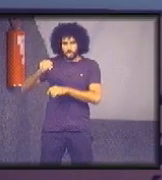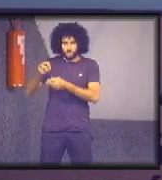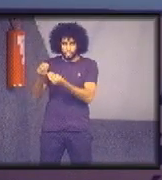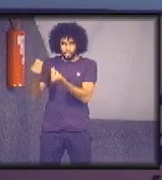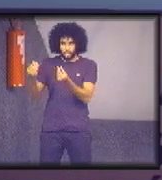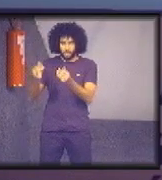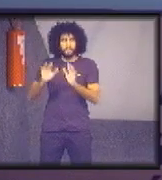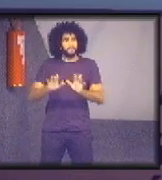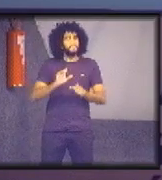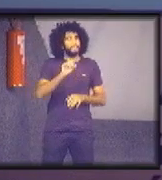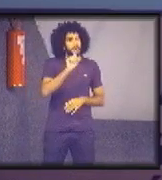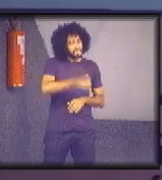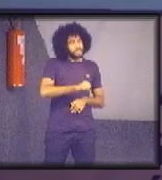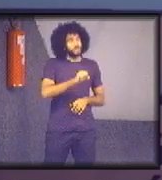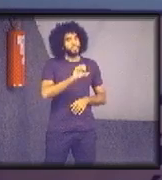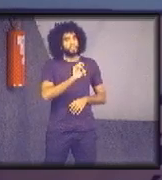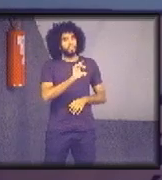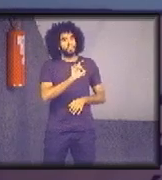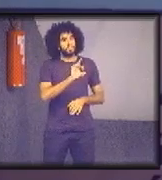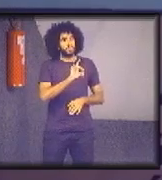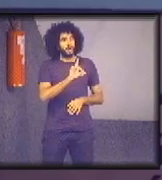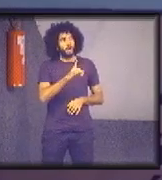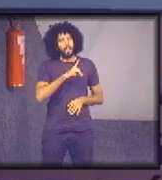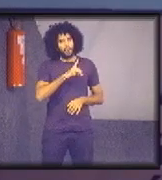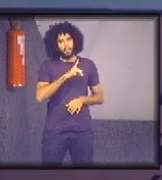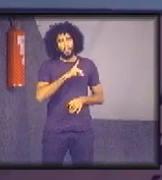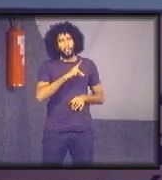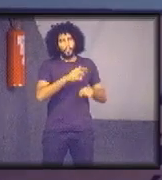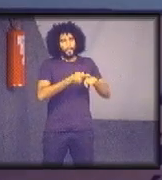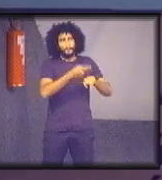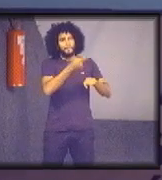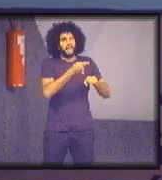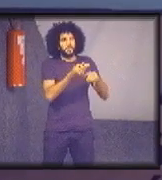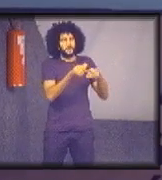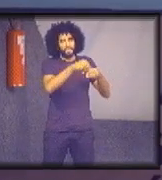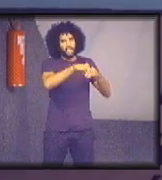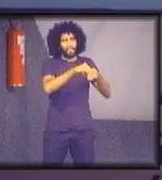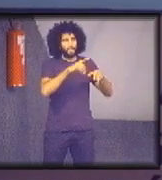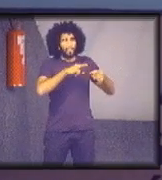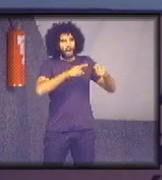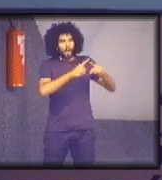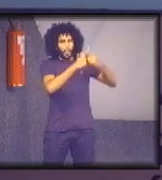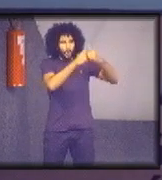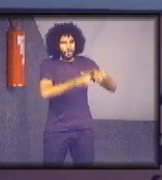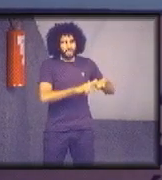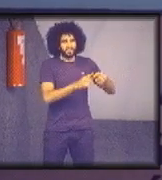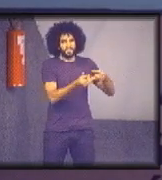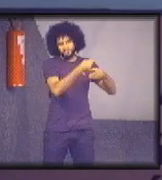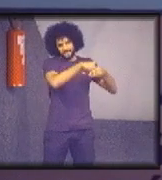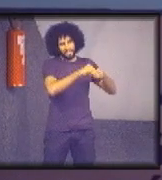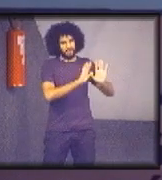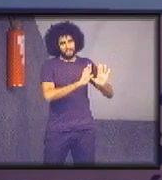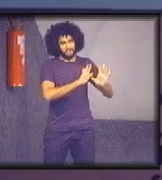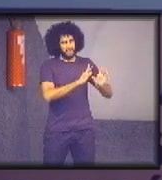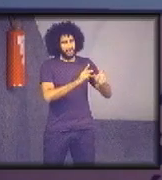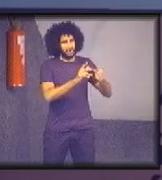É uma competição interna mesmo, é uma ferramenta interna de gestão do Poder Judiciário para mostrar as